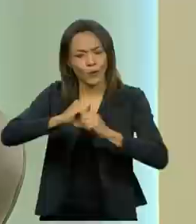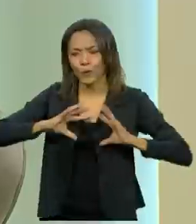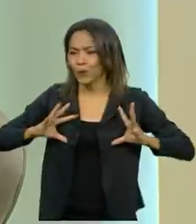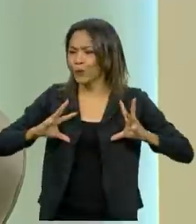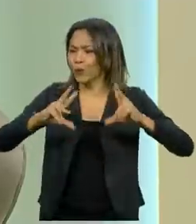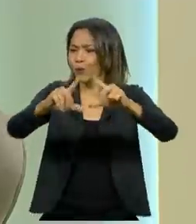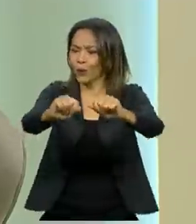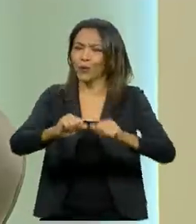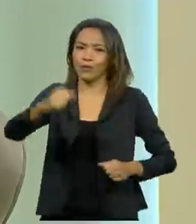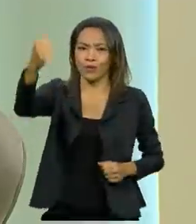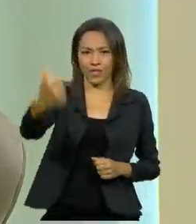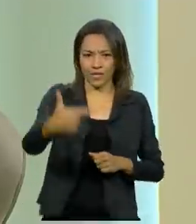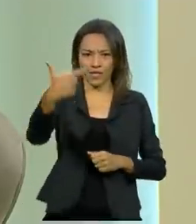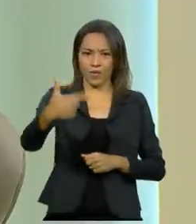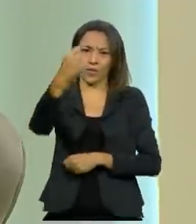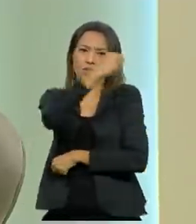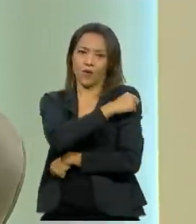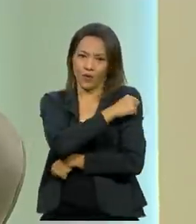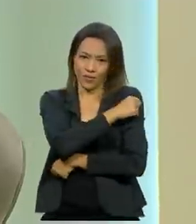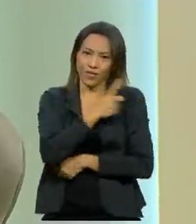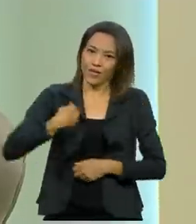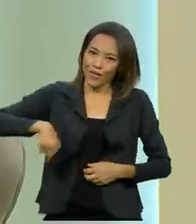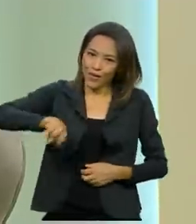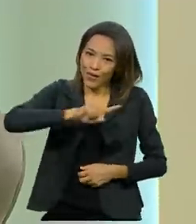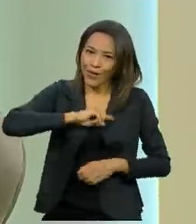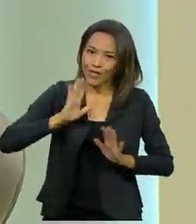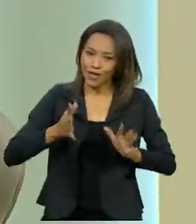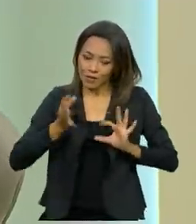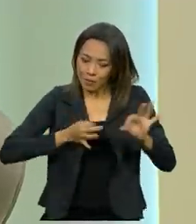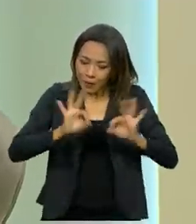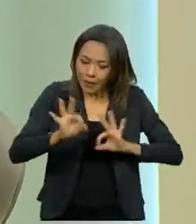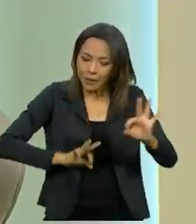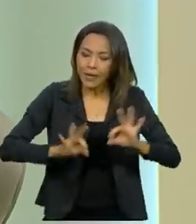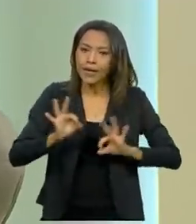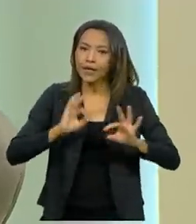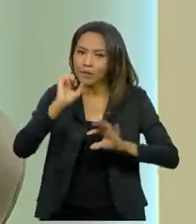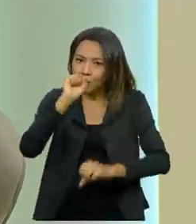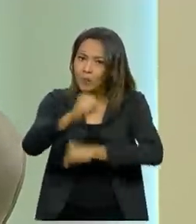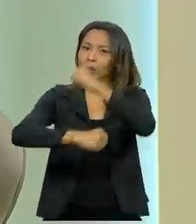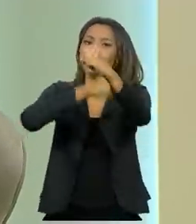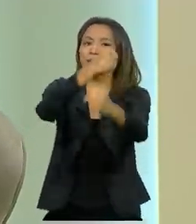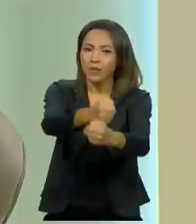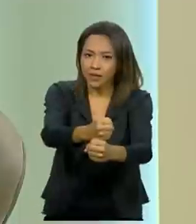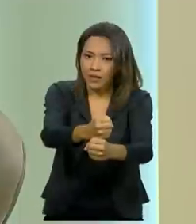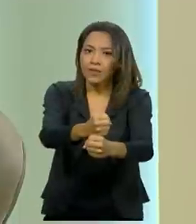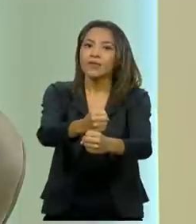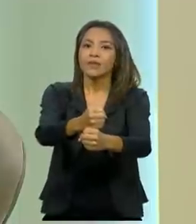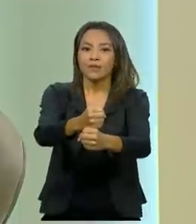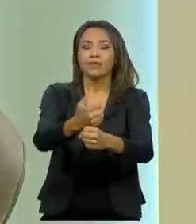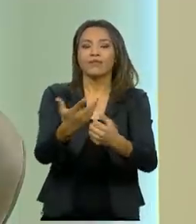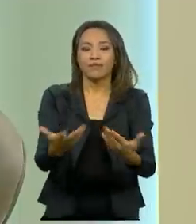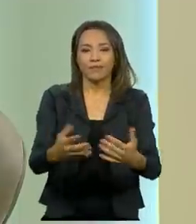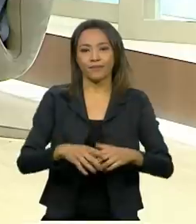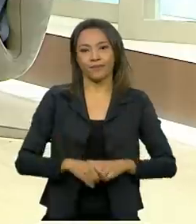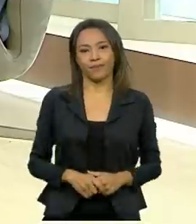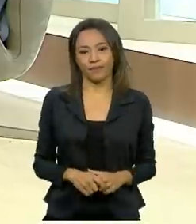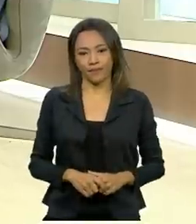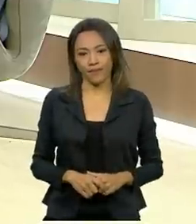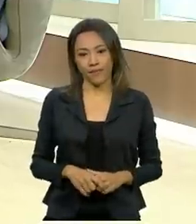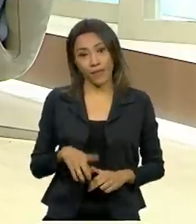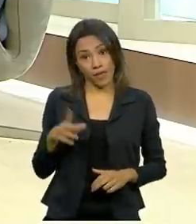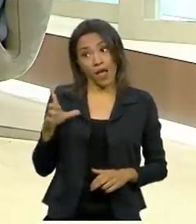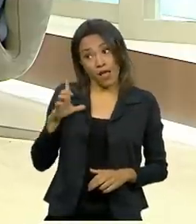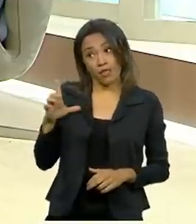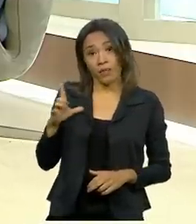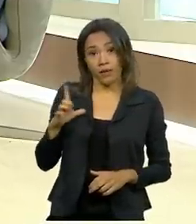receber a segunda dose de vacina. E nós já estamos nos preparando para o ano de 2022. Até porque